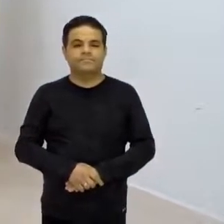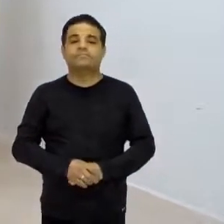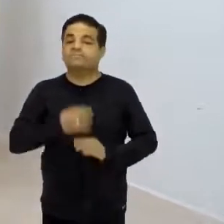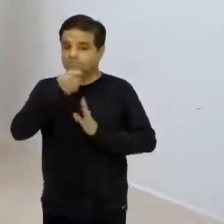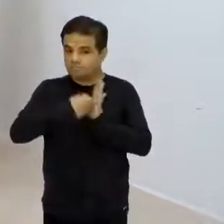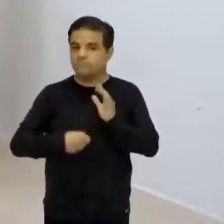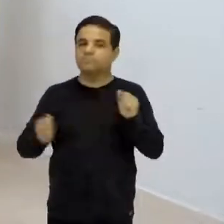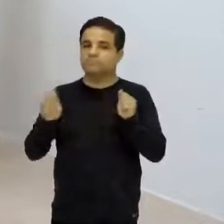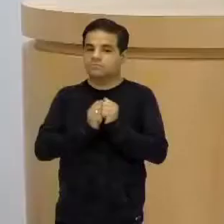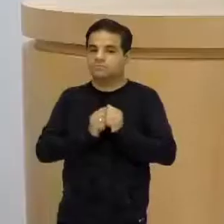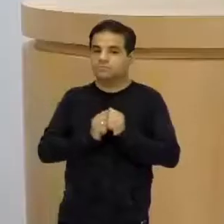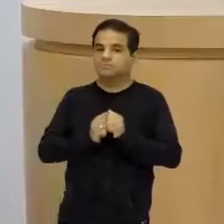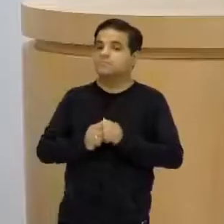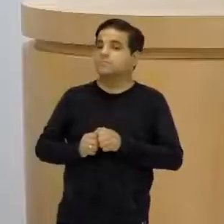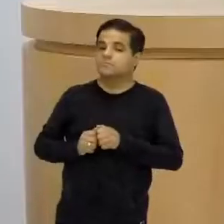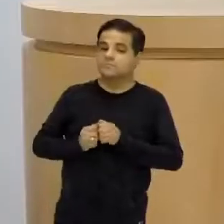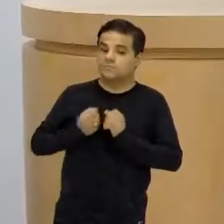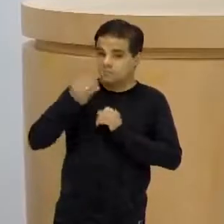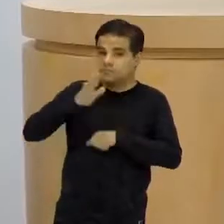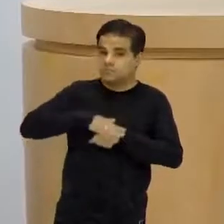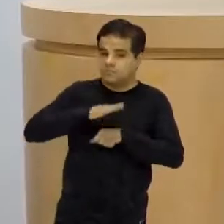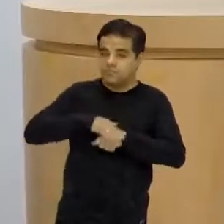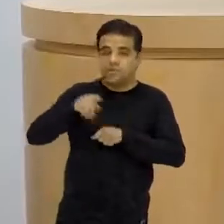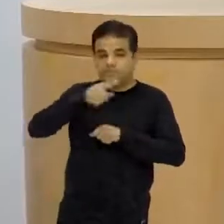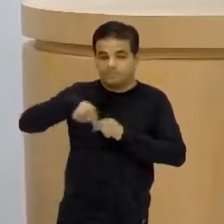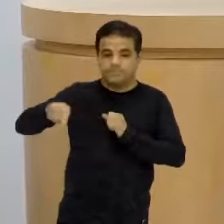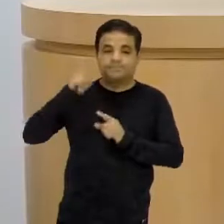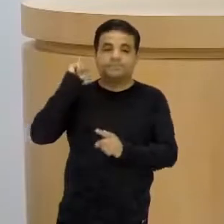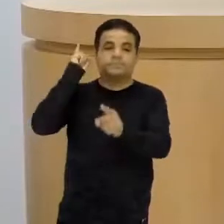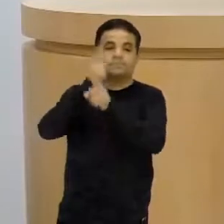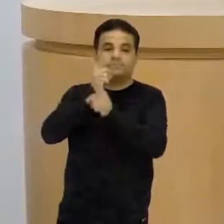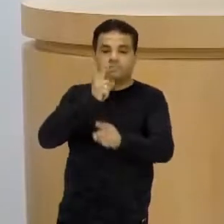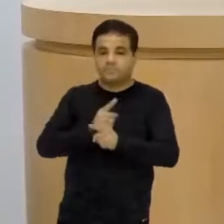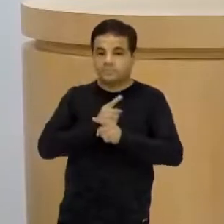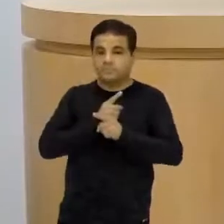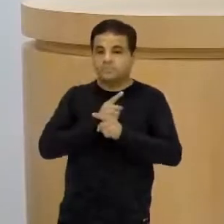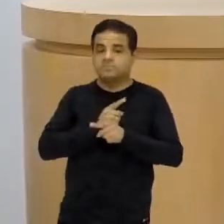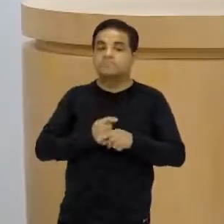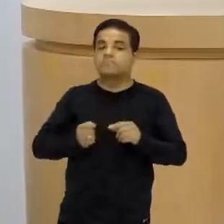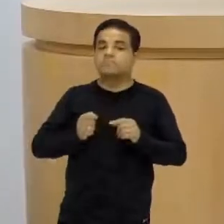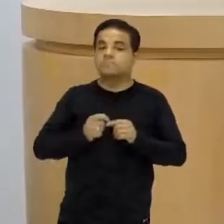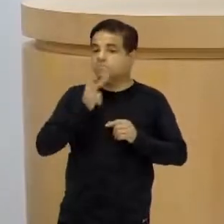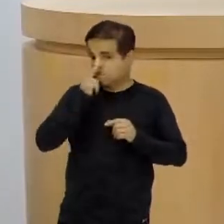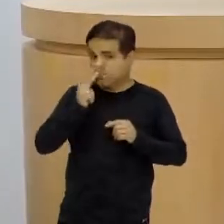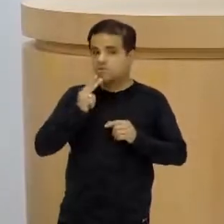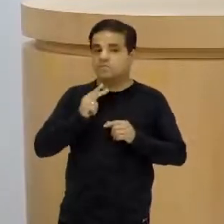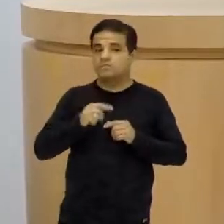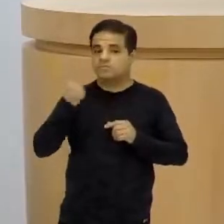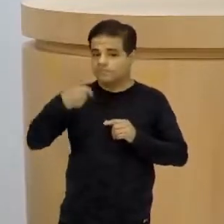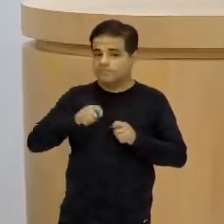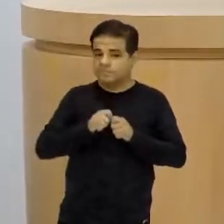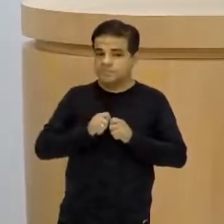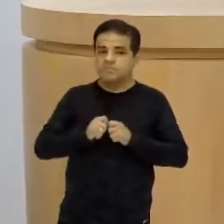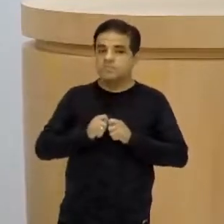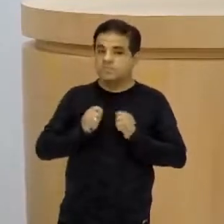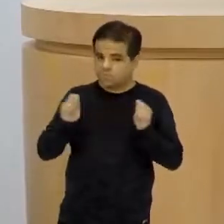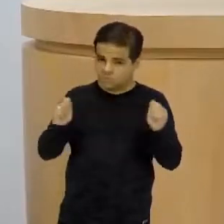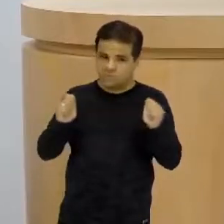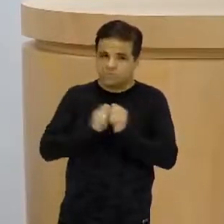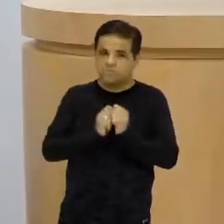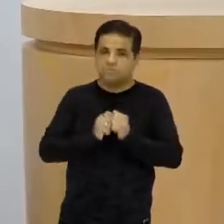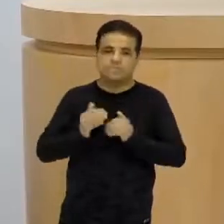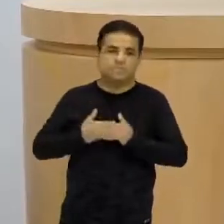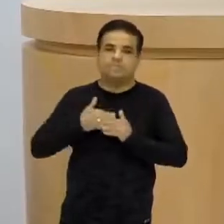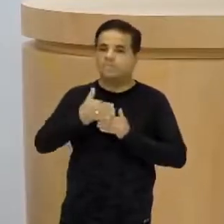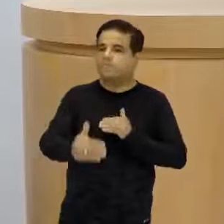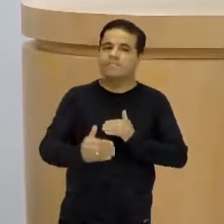com eles, que eu ia deixar um tempinho pra vocês acharem aí. Mas eu acredito que eu tenha que fazer esse percurso junto com